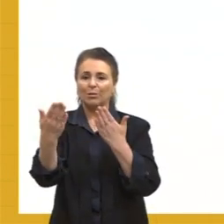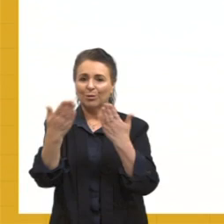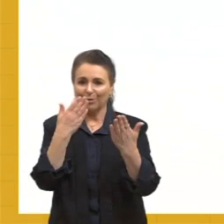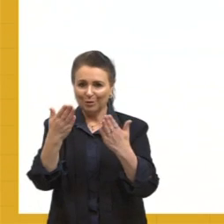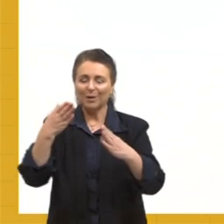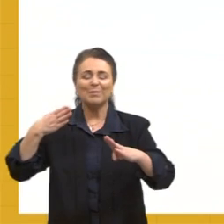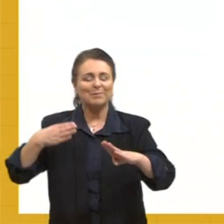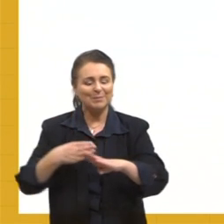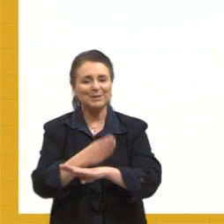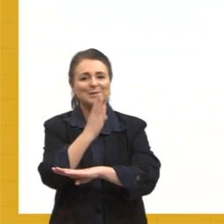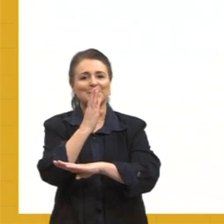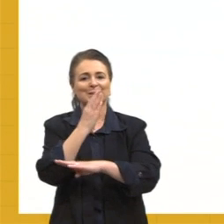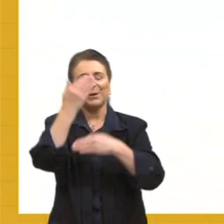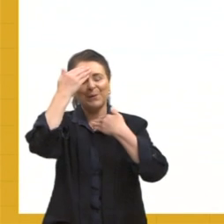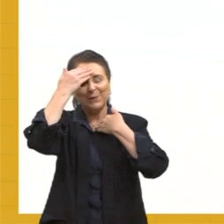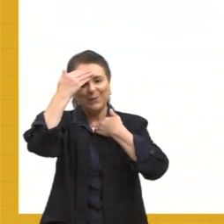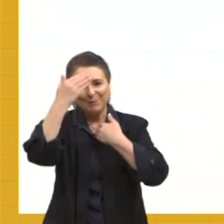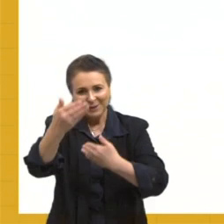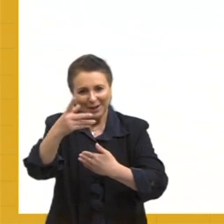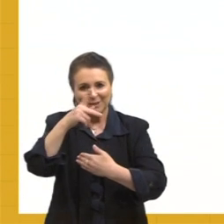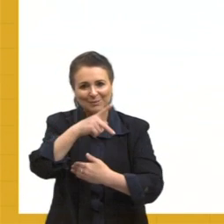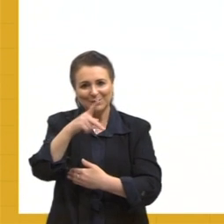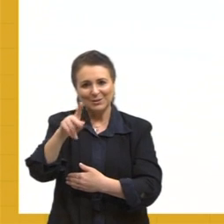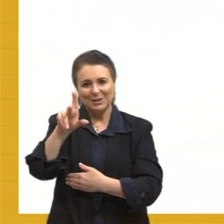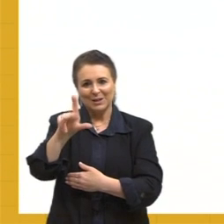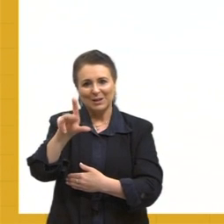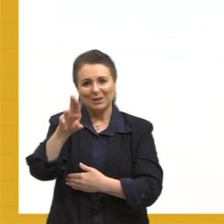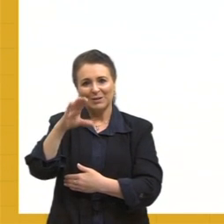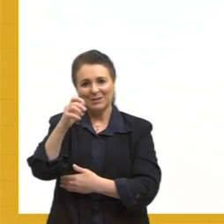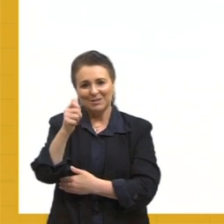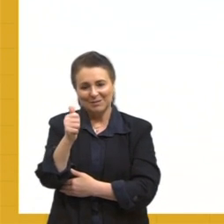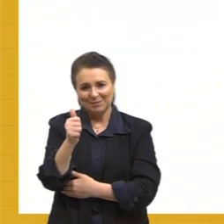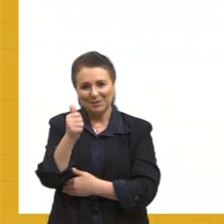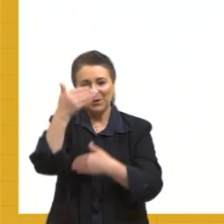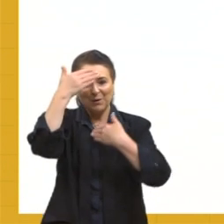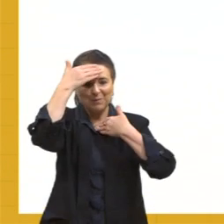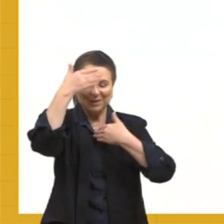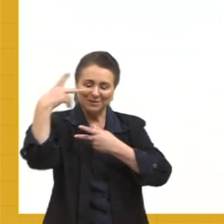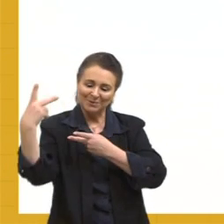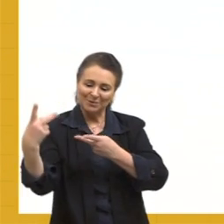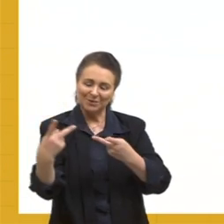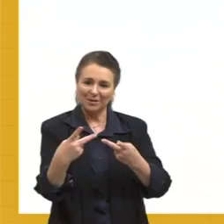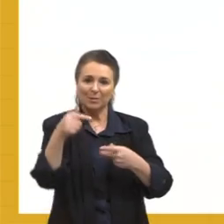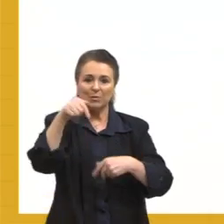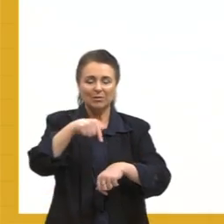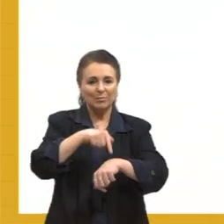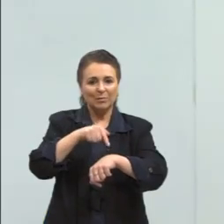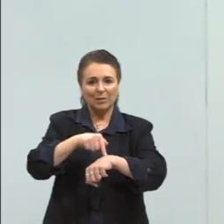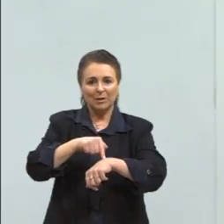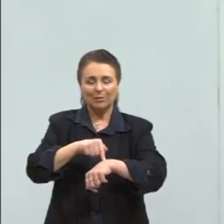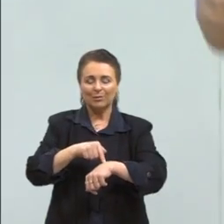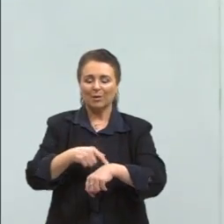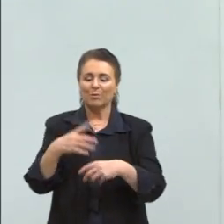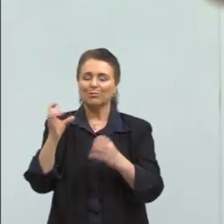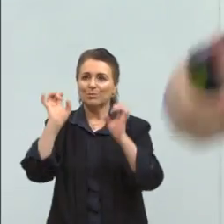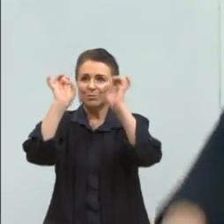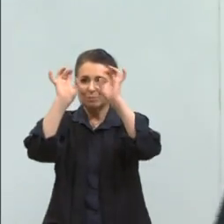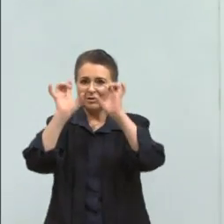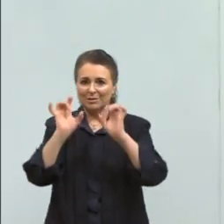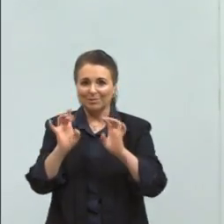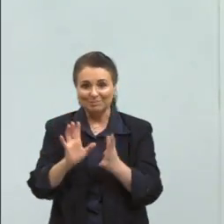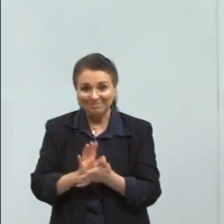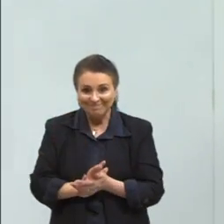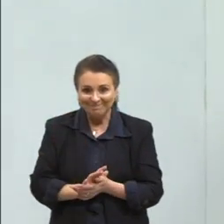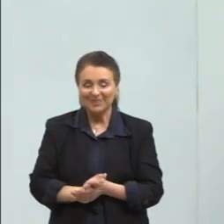E partiu passar. Muito obrigada, professora Lúcia. Obrigada, Daniela, pelo convite. Por esse momento tão incrível. Está bem, pessoal?